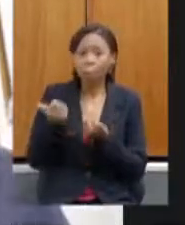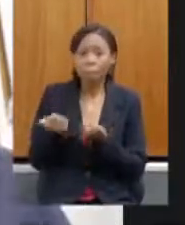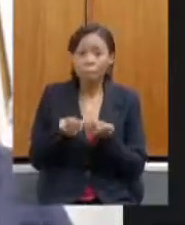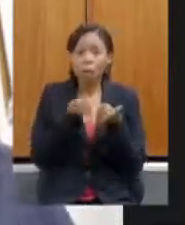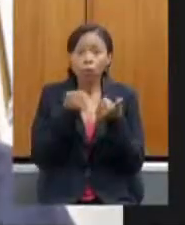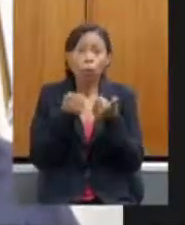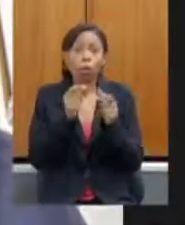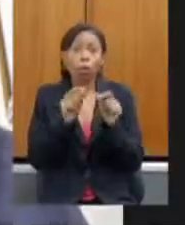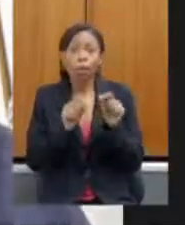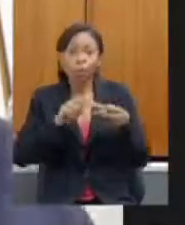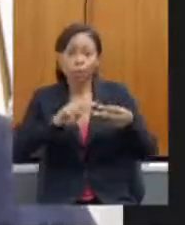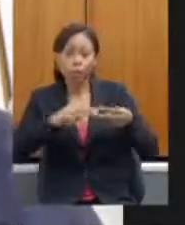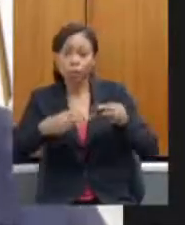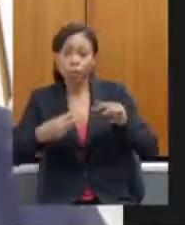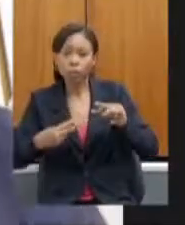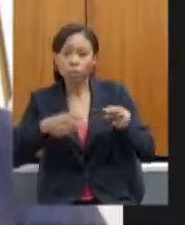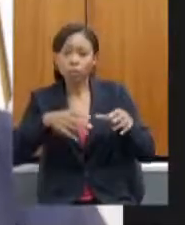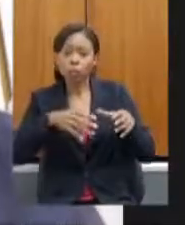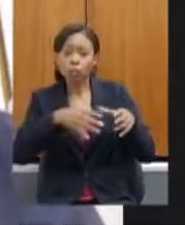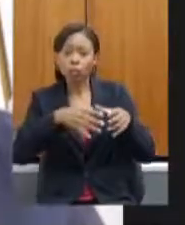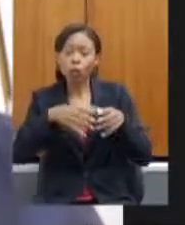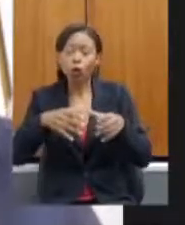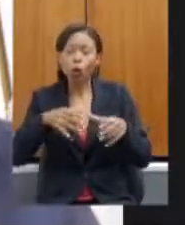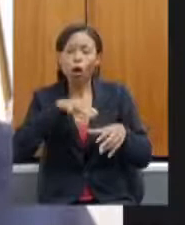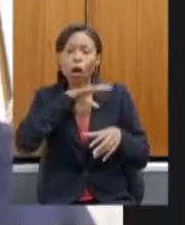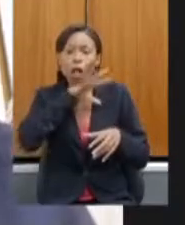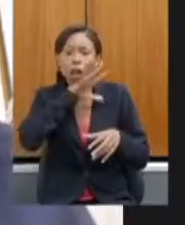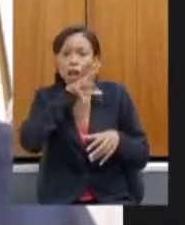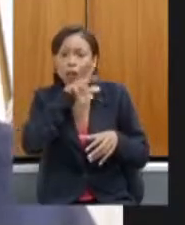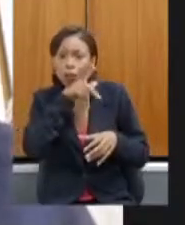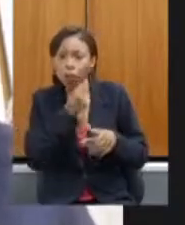rebanho nos confinamentos nós temos